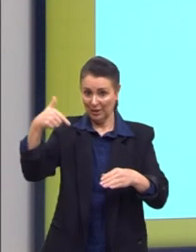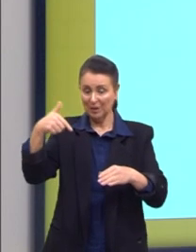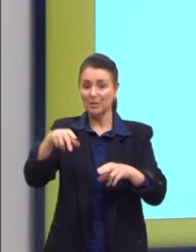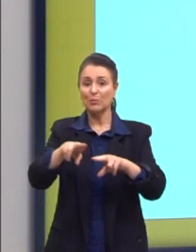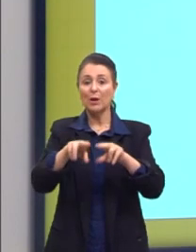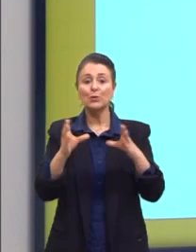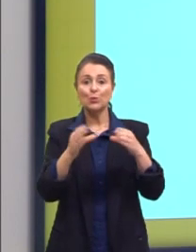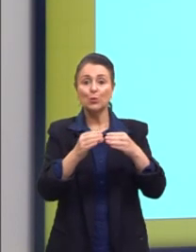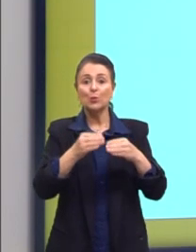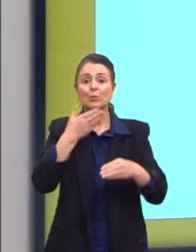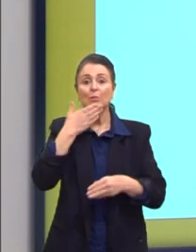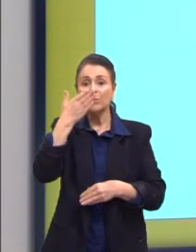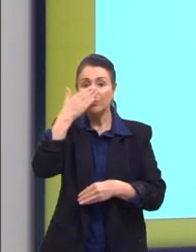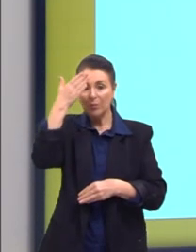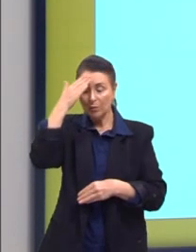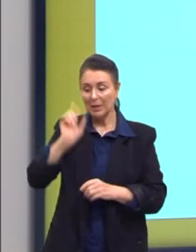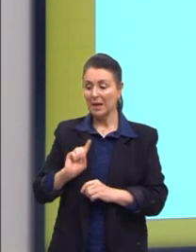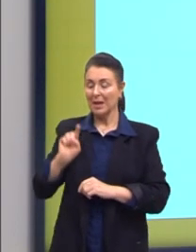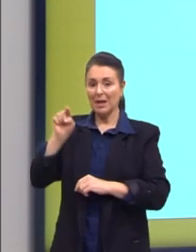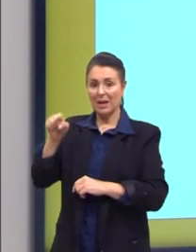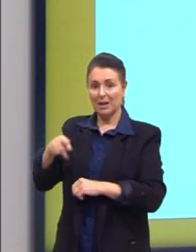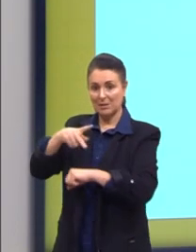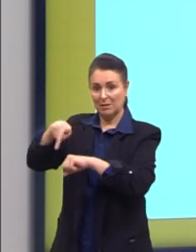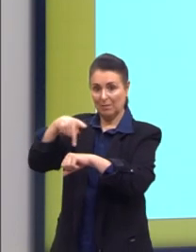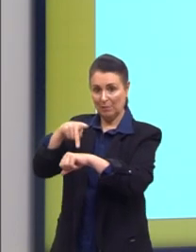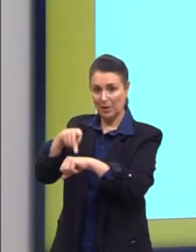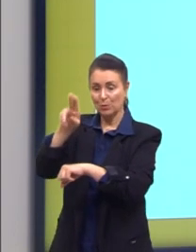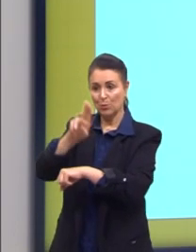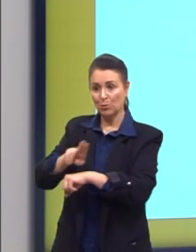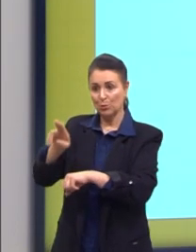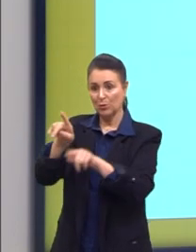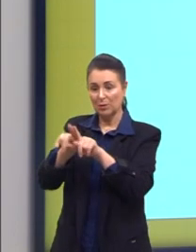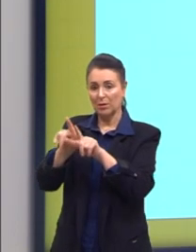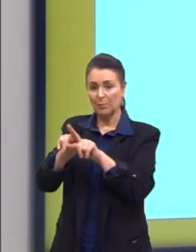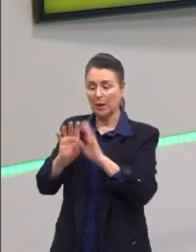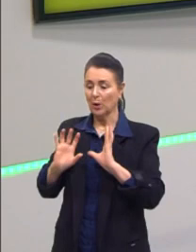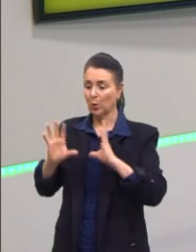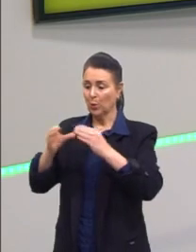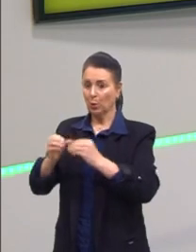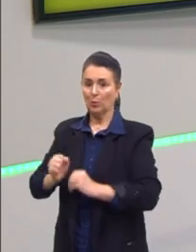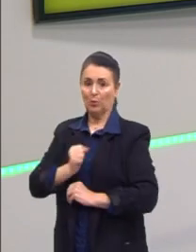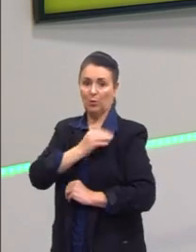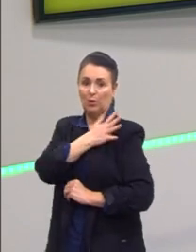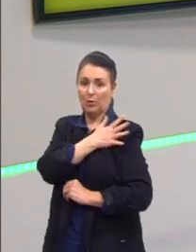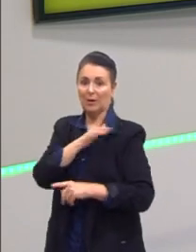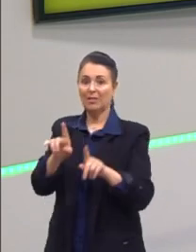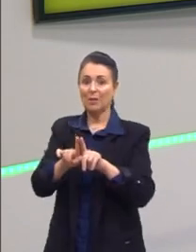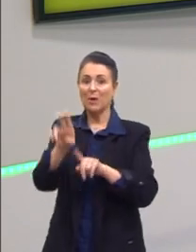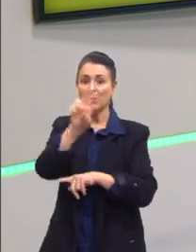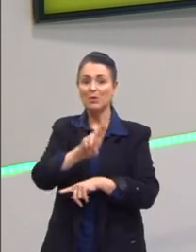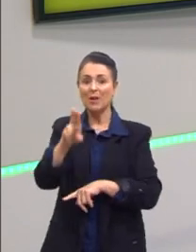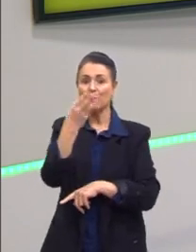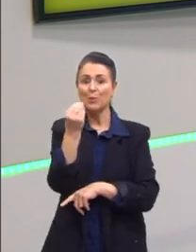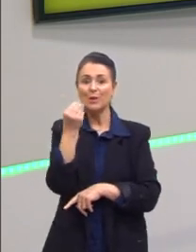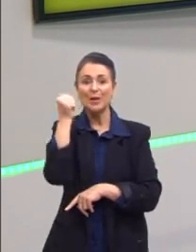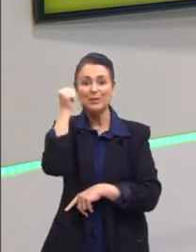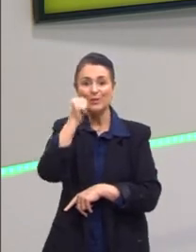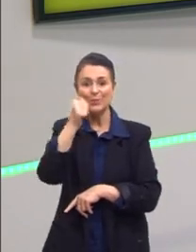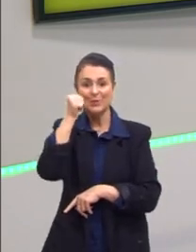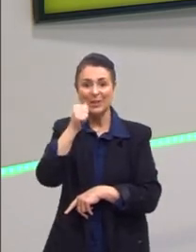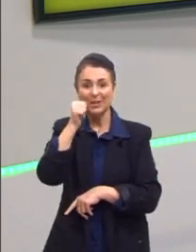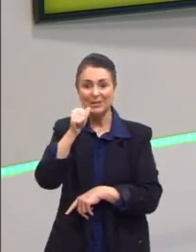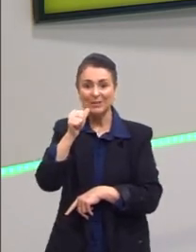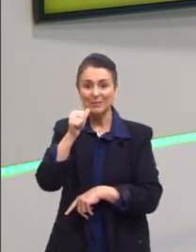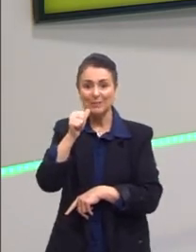Outra coisa também que a Turquia usou muito, está aqui, aqui eu trouxe para vocês. As tropas curdas também eram de mulheres. Então, para eles era